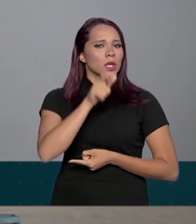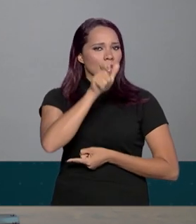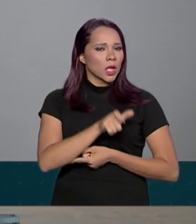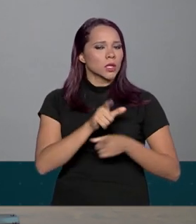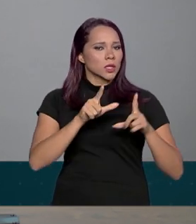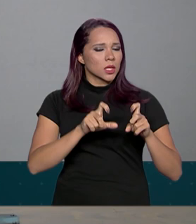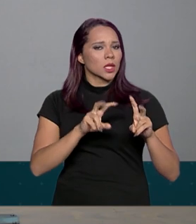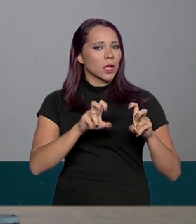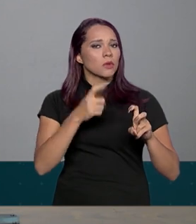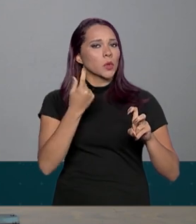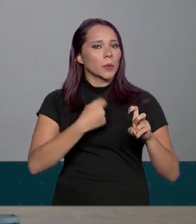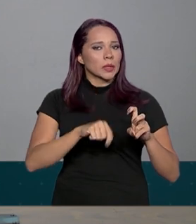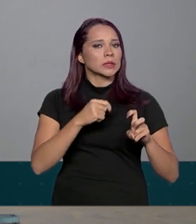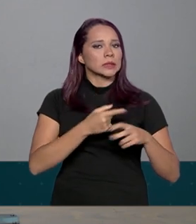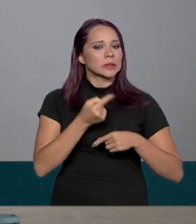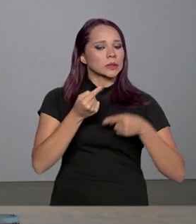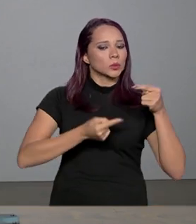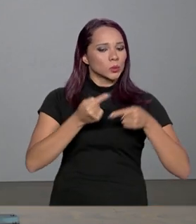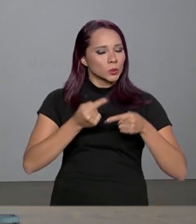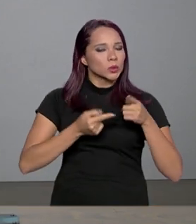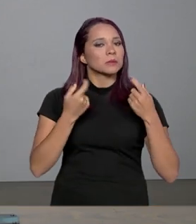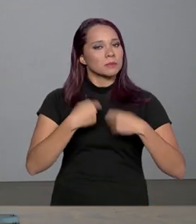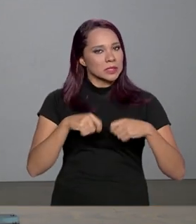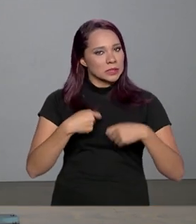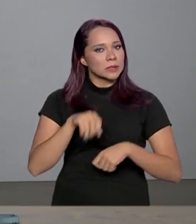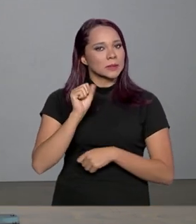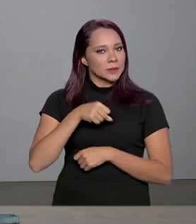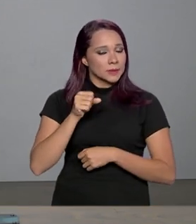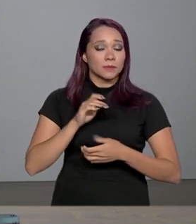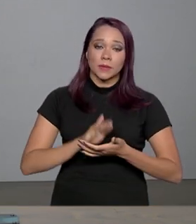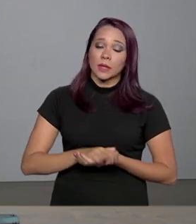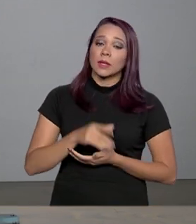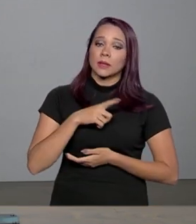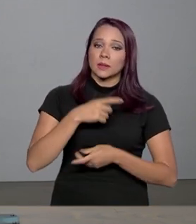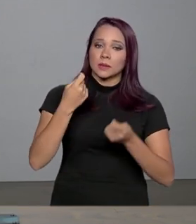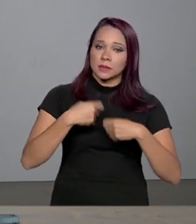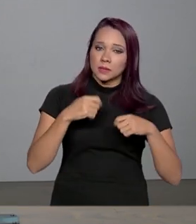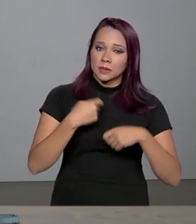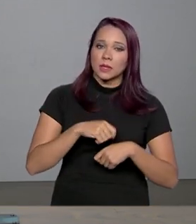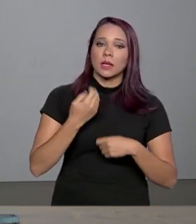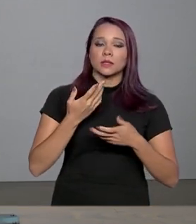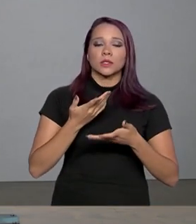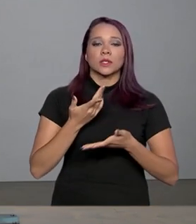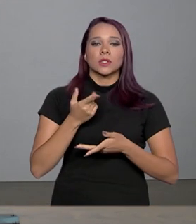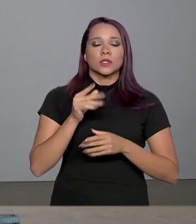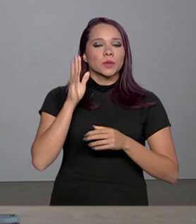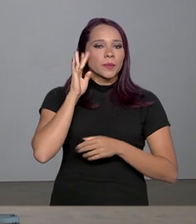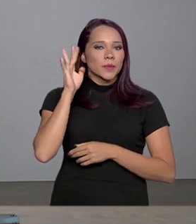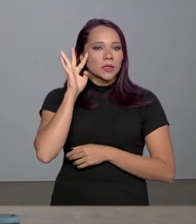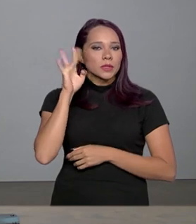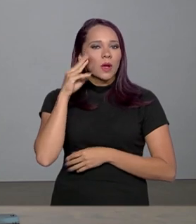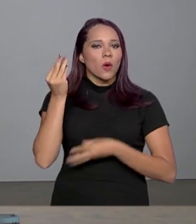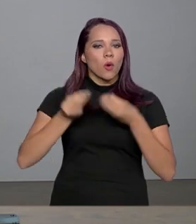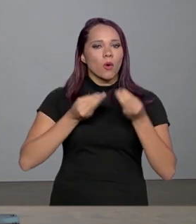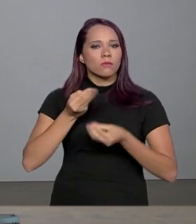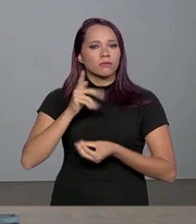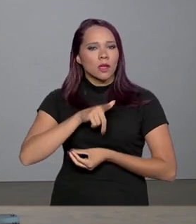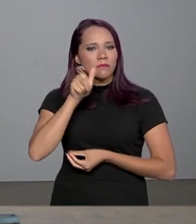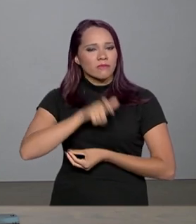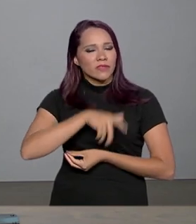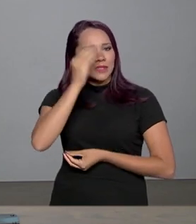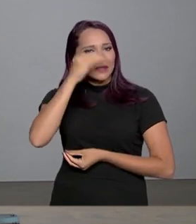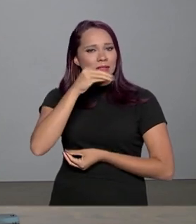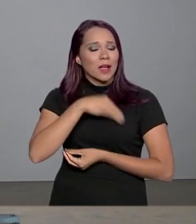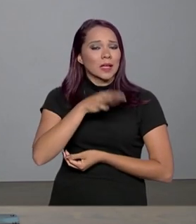que ser tratado. Há uma necessidade, evidentemente, de se pensar na vulnerabilidade maior